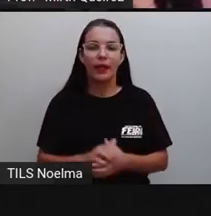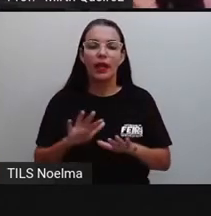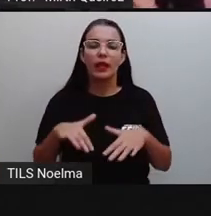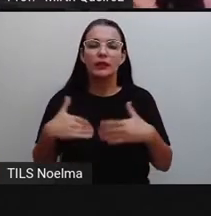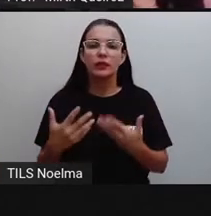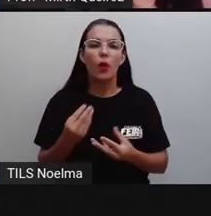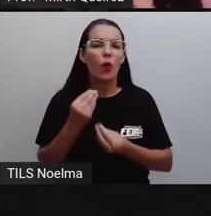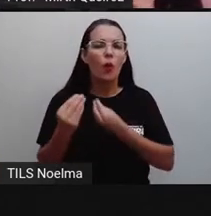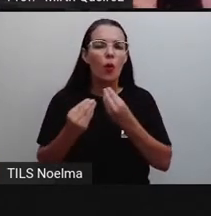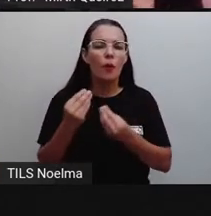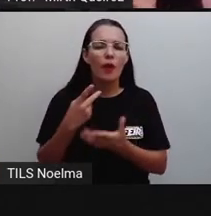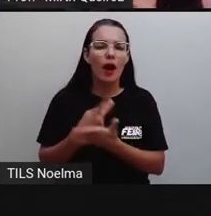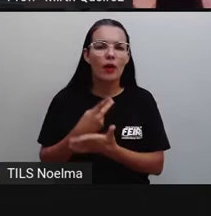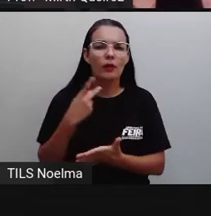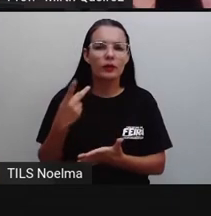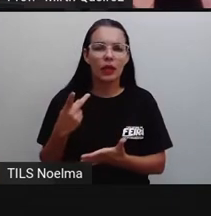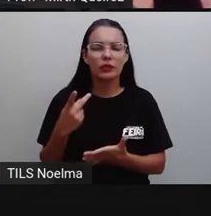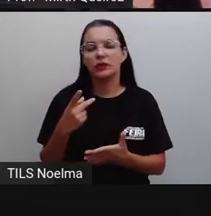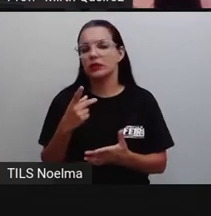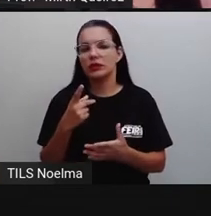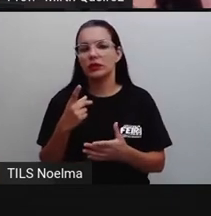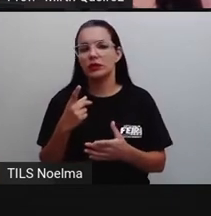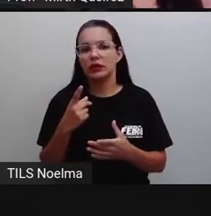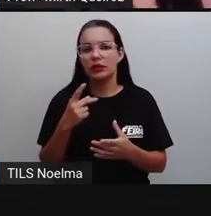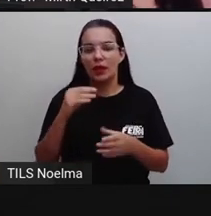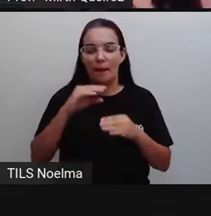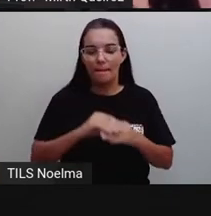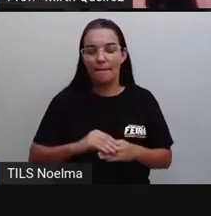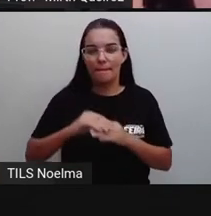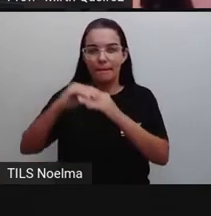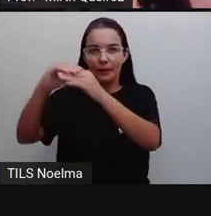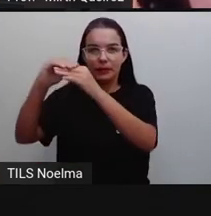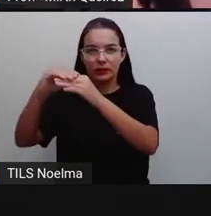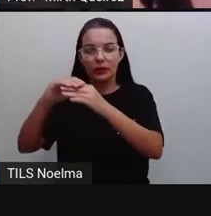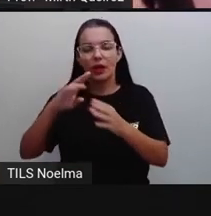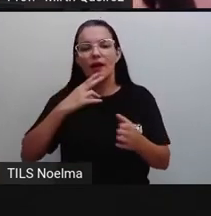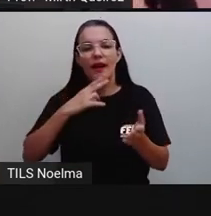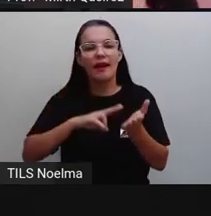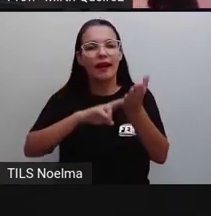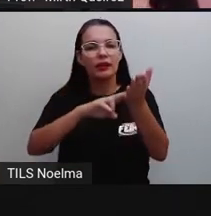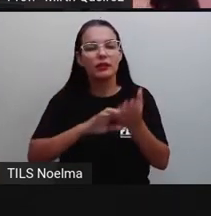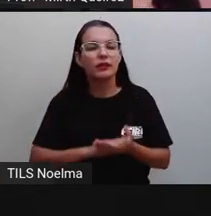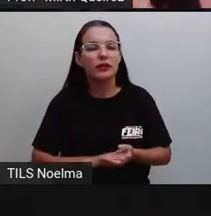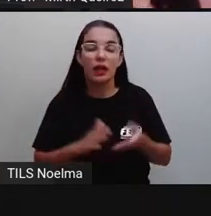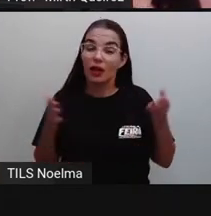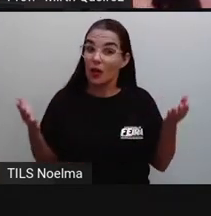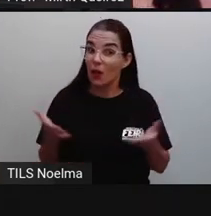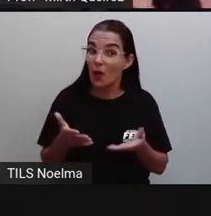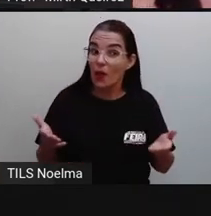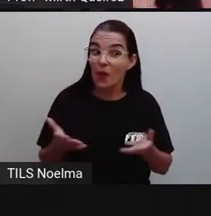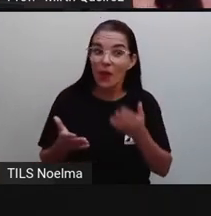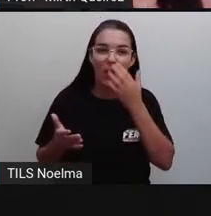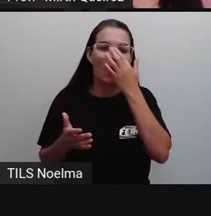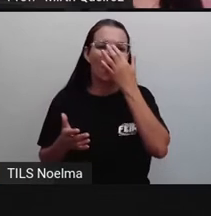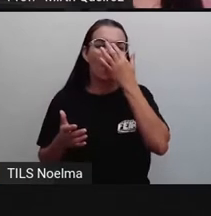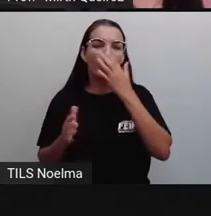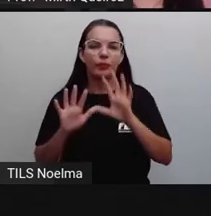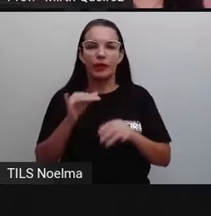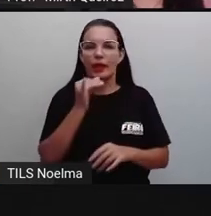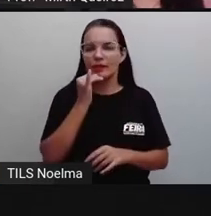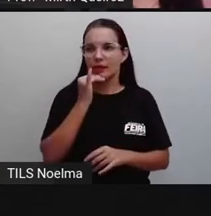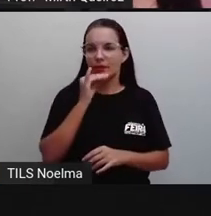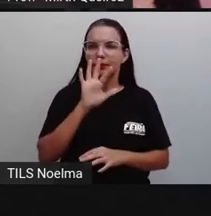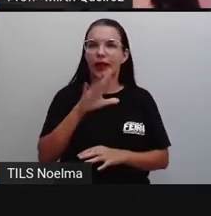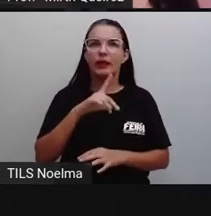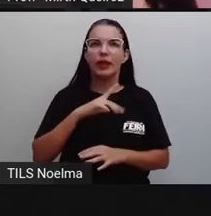se dá a postagem de uma carta? Hoje, a gente posta essa carta, né? Quando a gente quer se comunicar, por exemplo, com